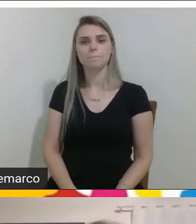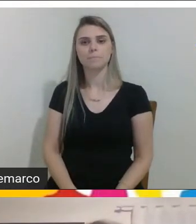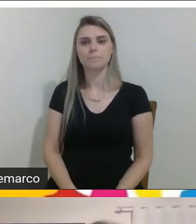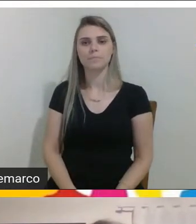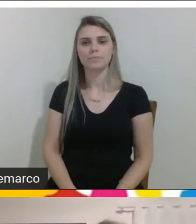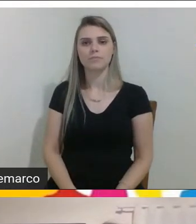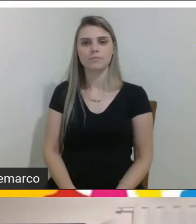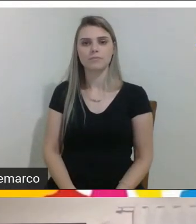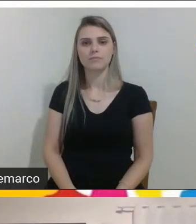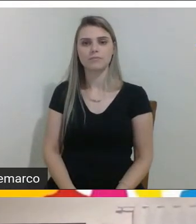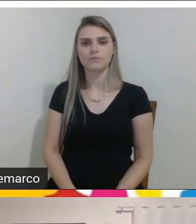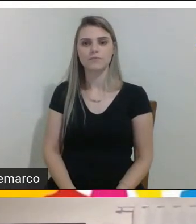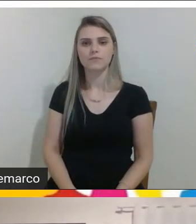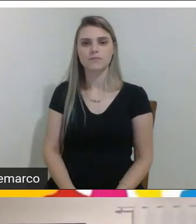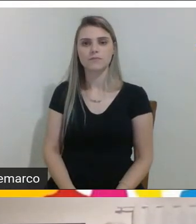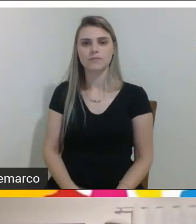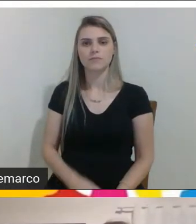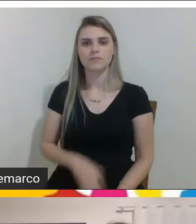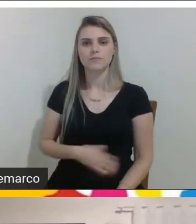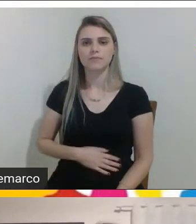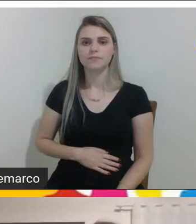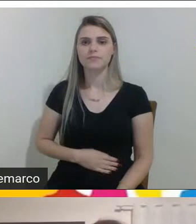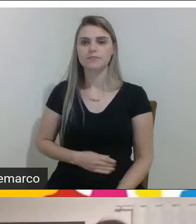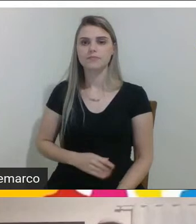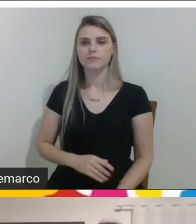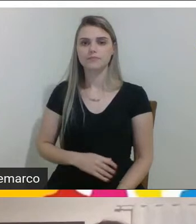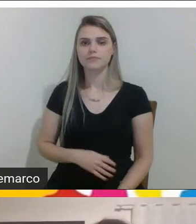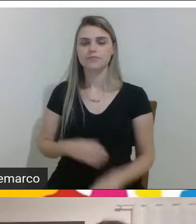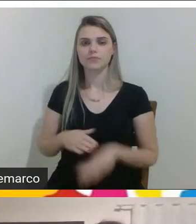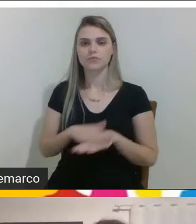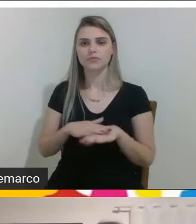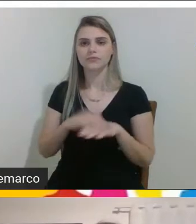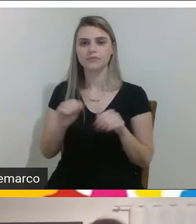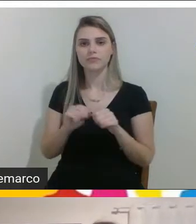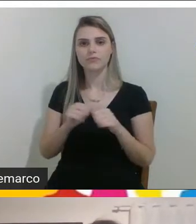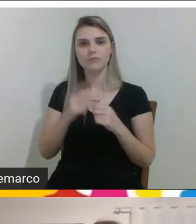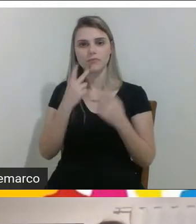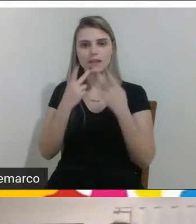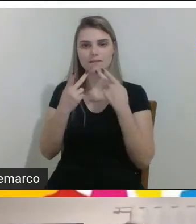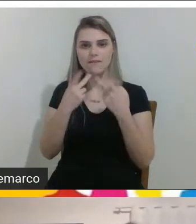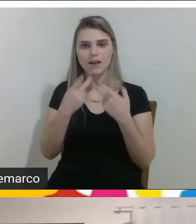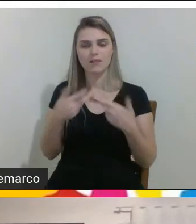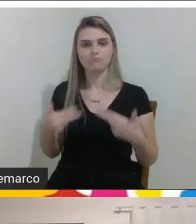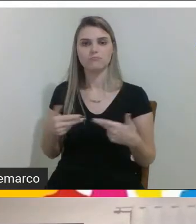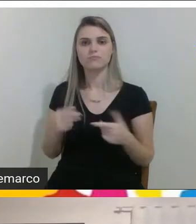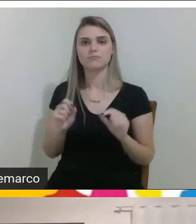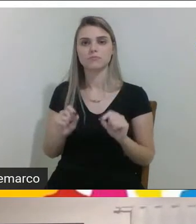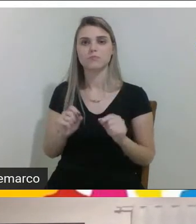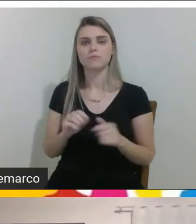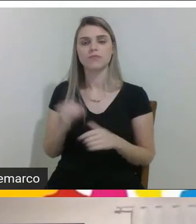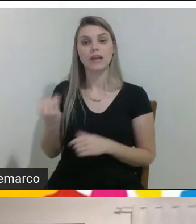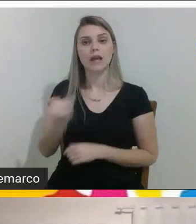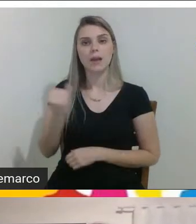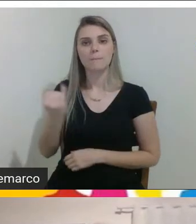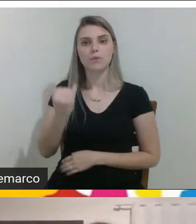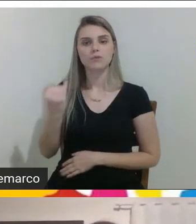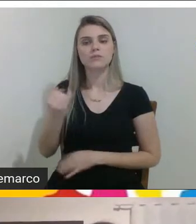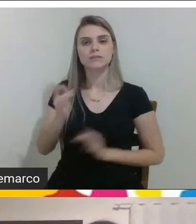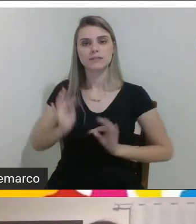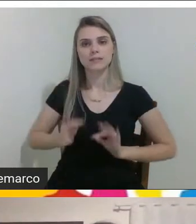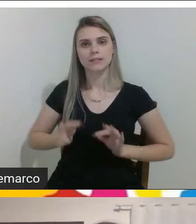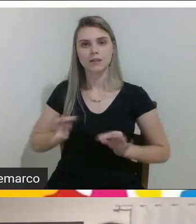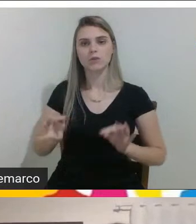gosto de fazer algumas considerações assim eu vejo que a importância da tecnologia